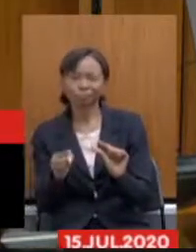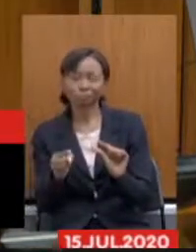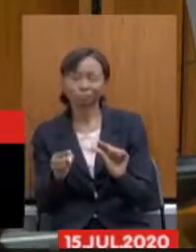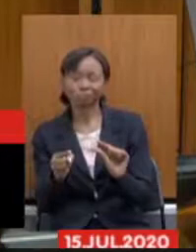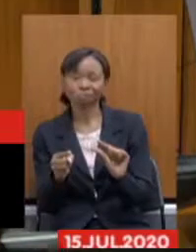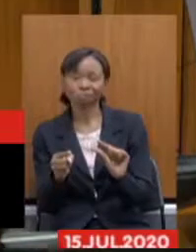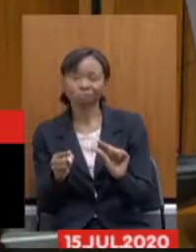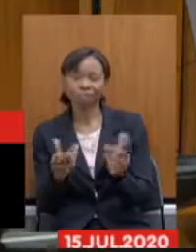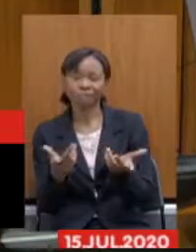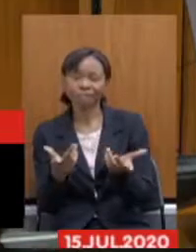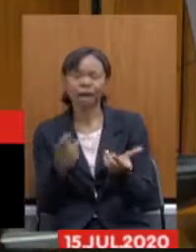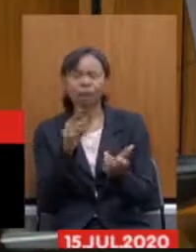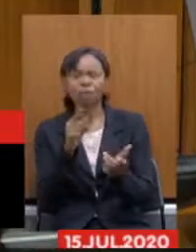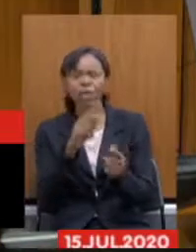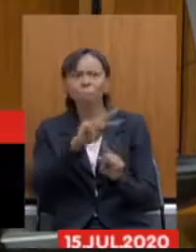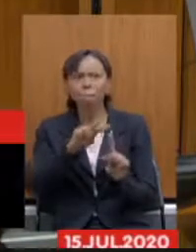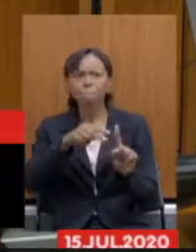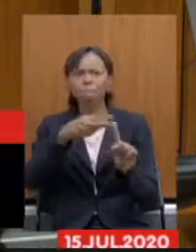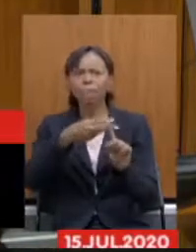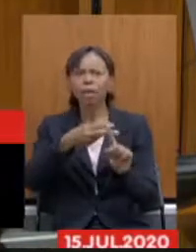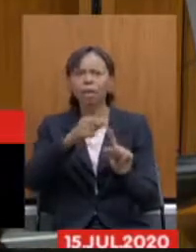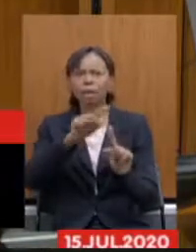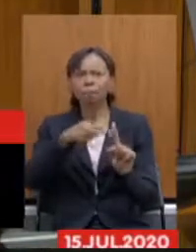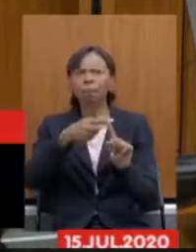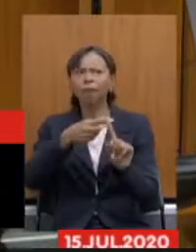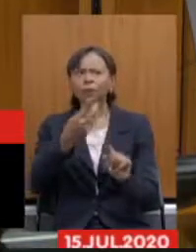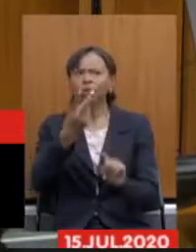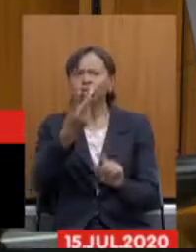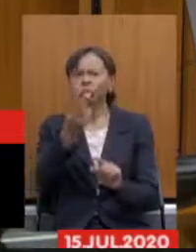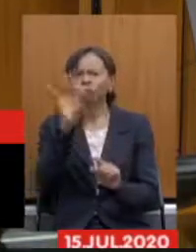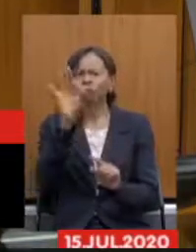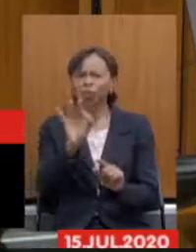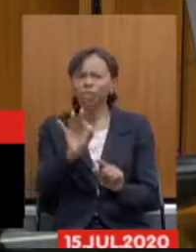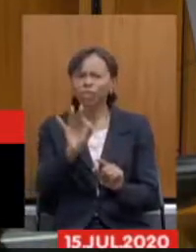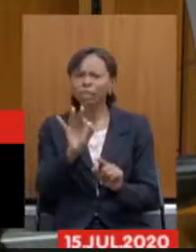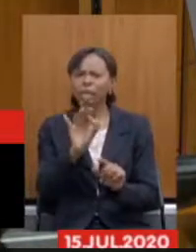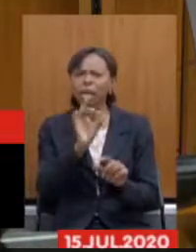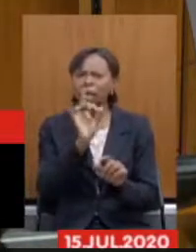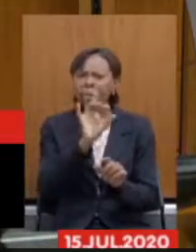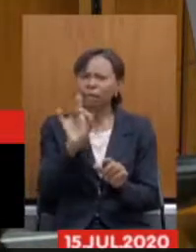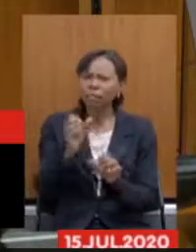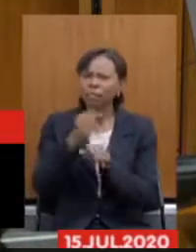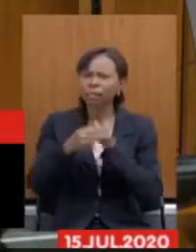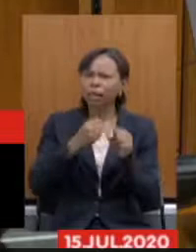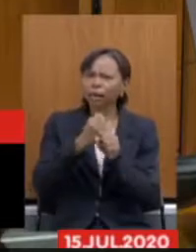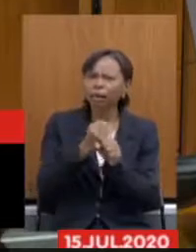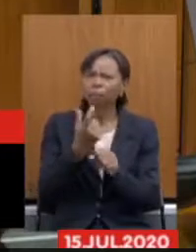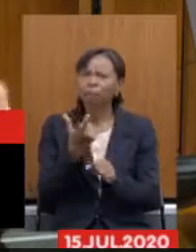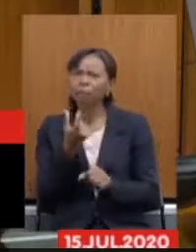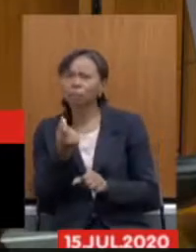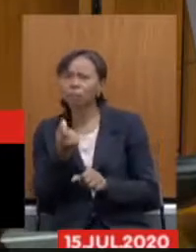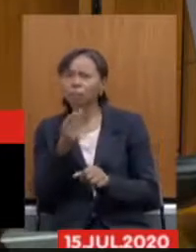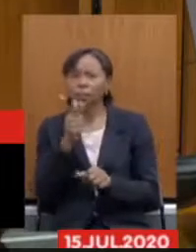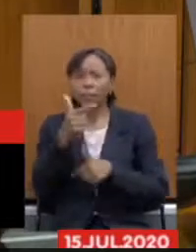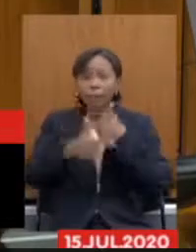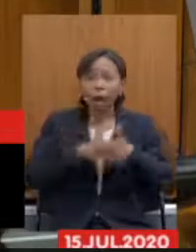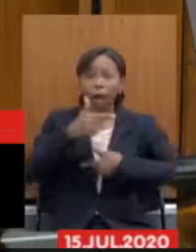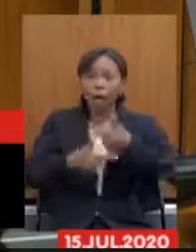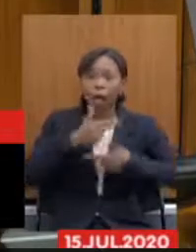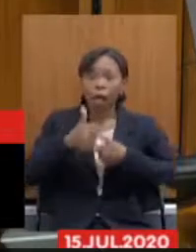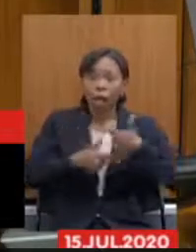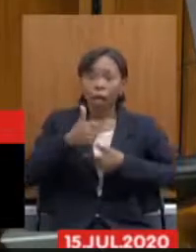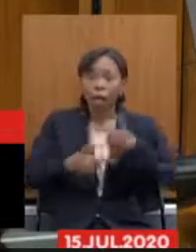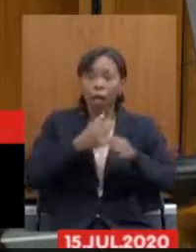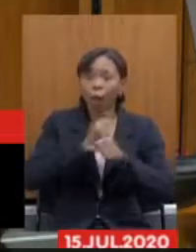você faz um acréscimo de 2% a cada ano para 20 o que quer dizer isso? você tem que trabalhar 40 anos para